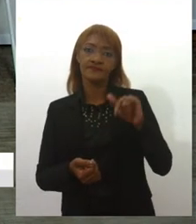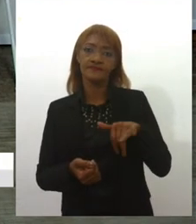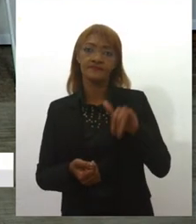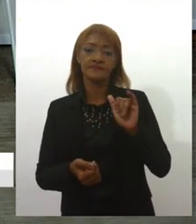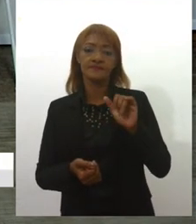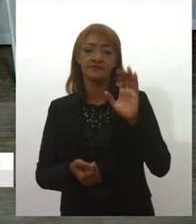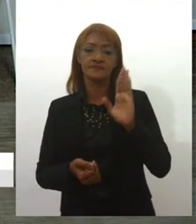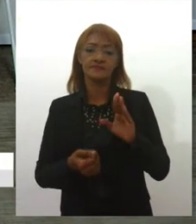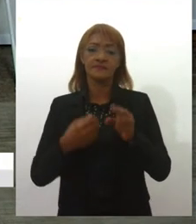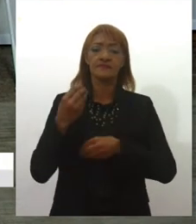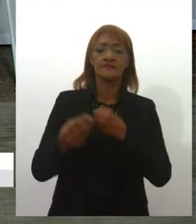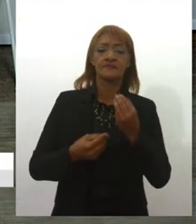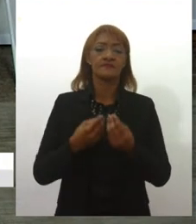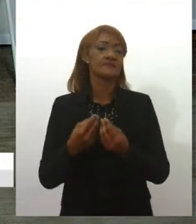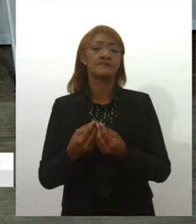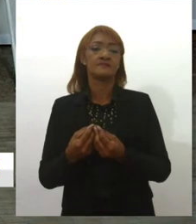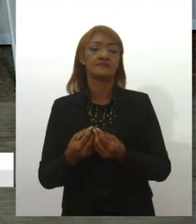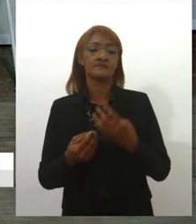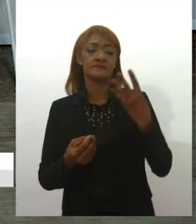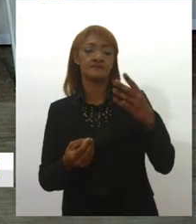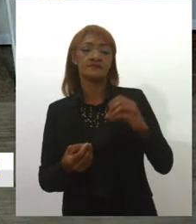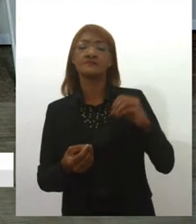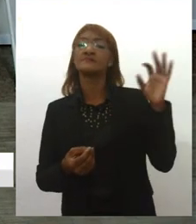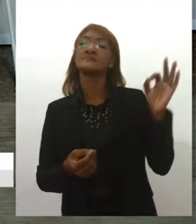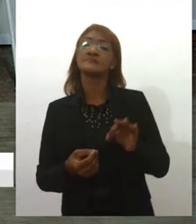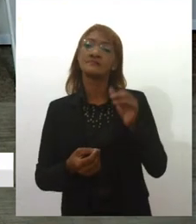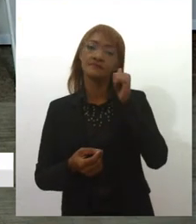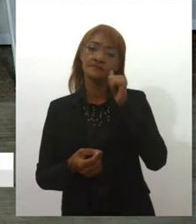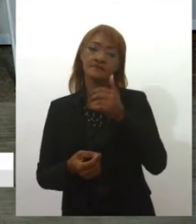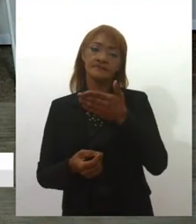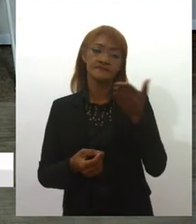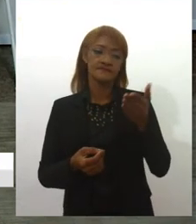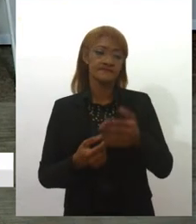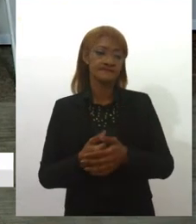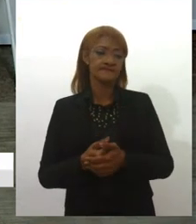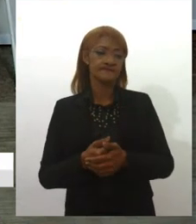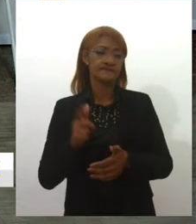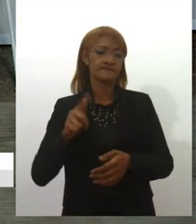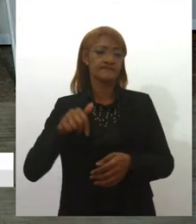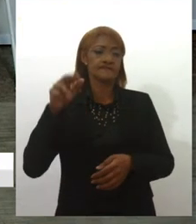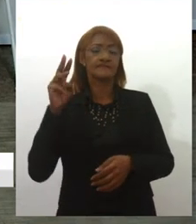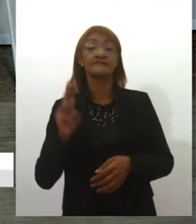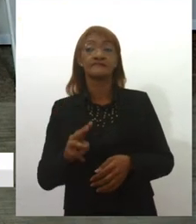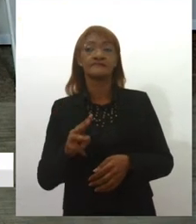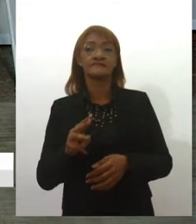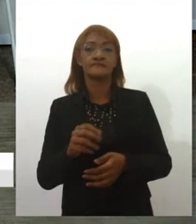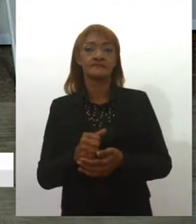estatística de 40% de mulheres aí entre quem faz ciência no Brasil?